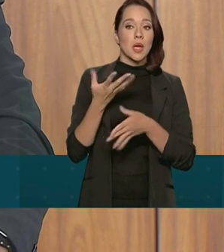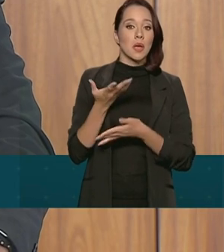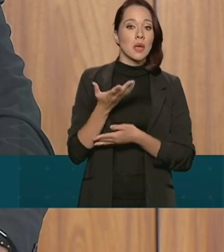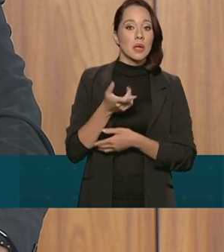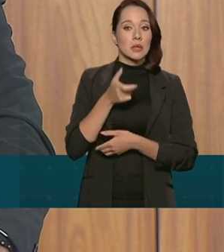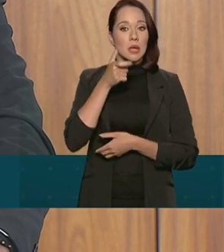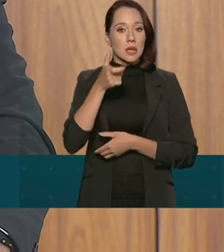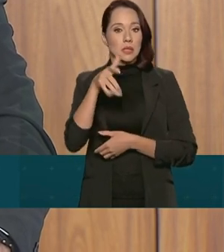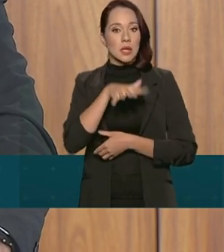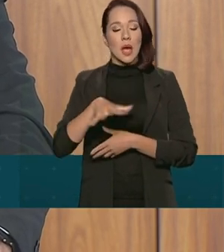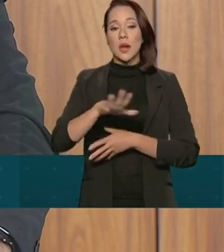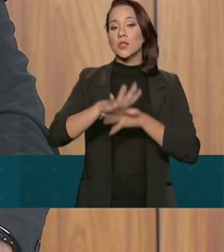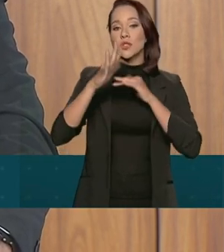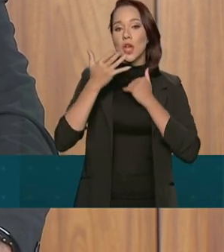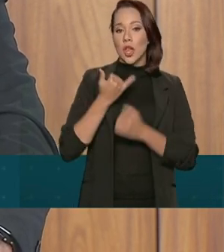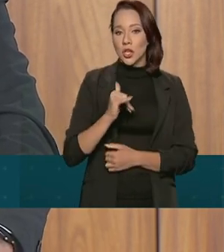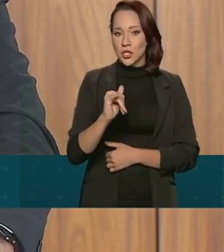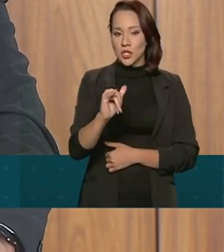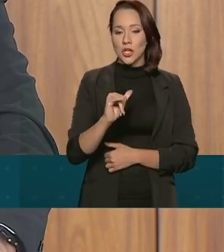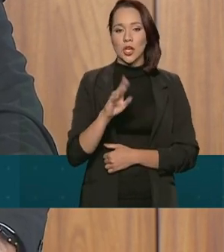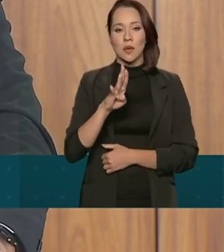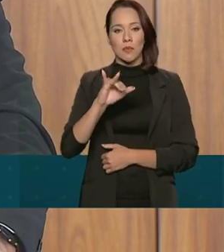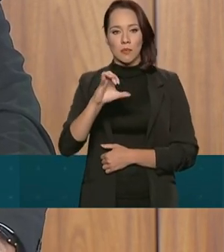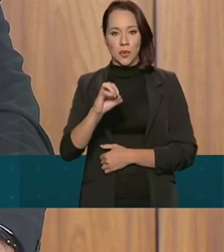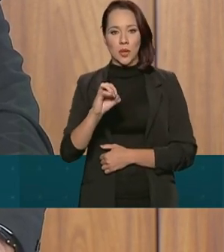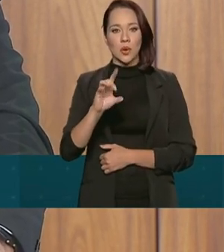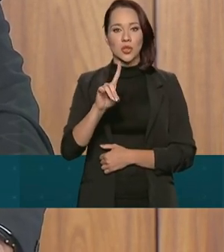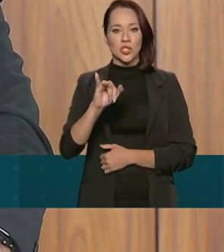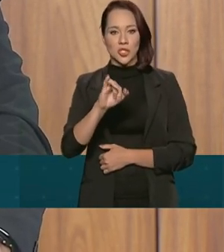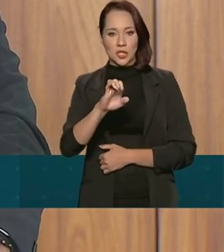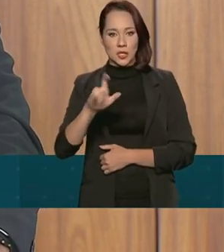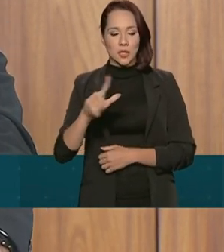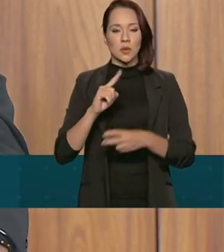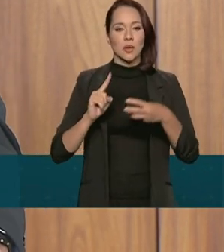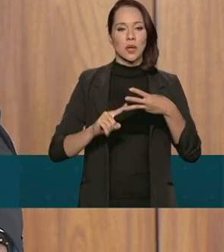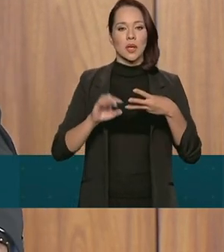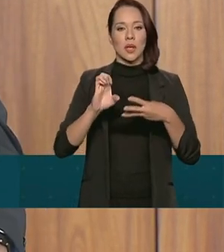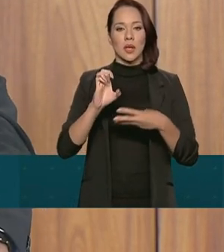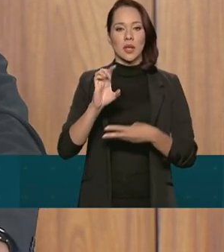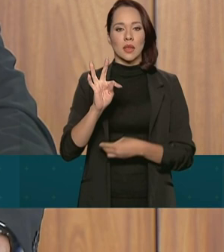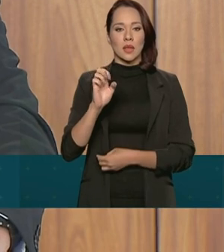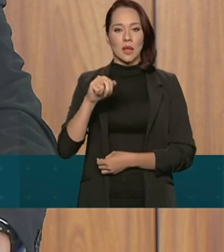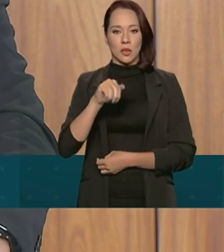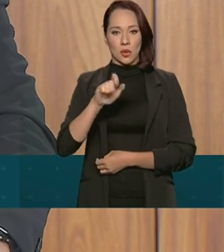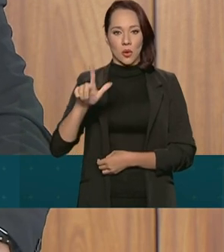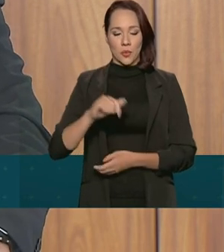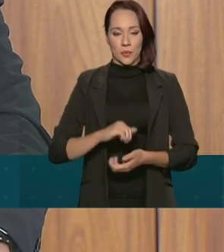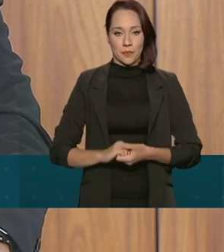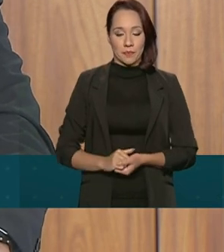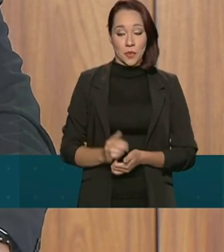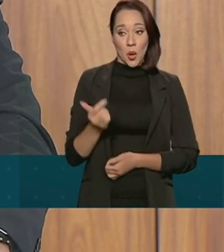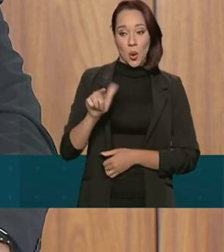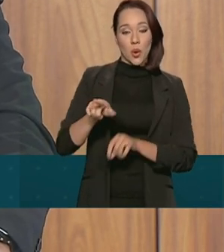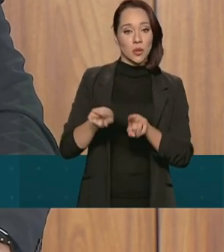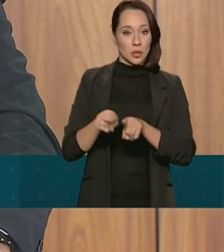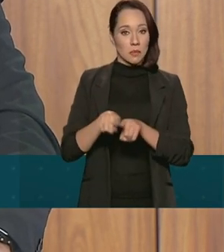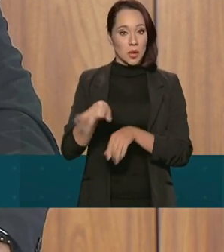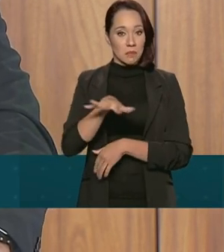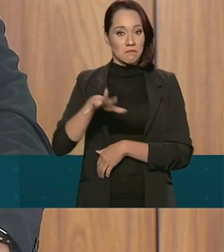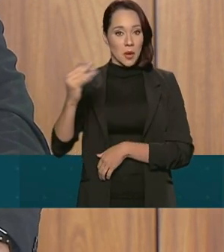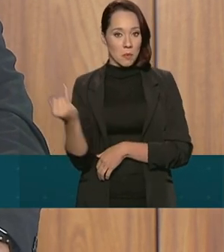questão energética, biodiesel e etanol. Também é uma questão muito importante,